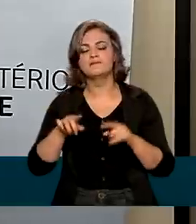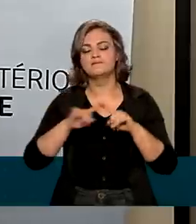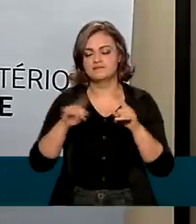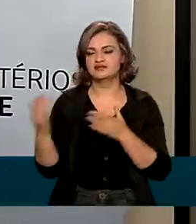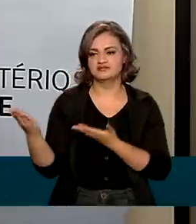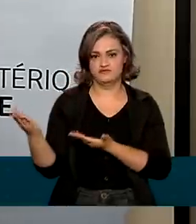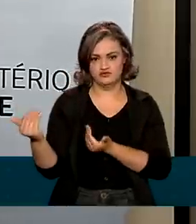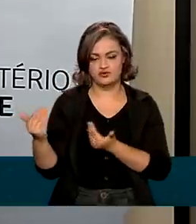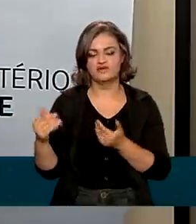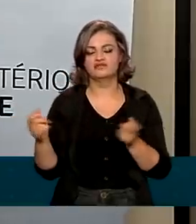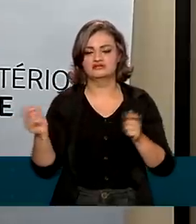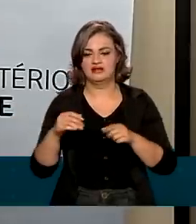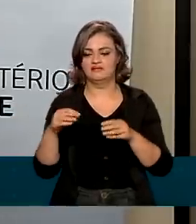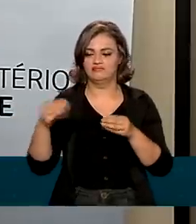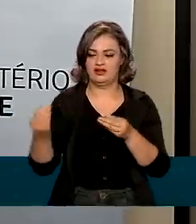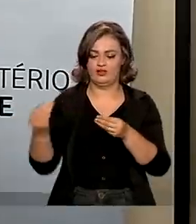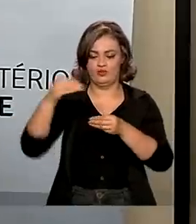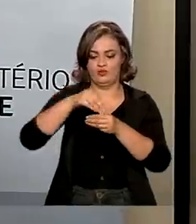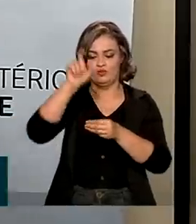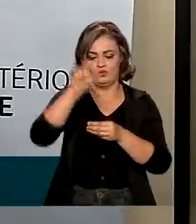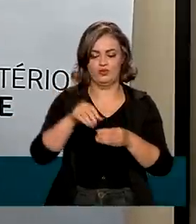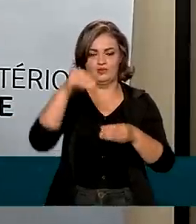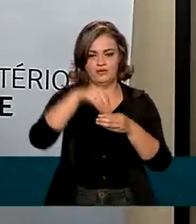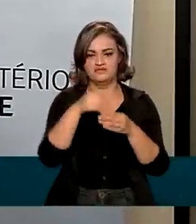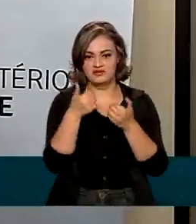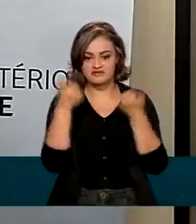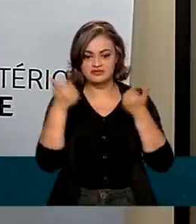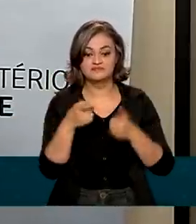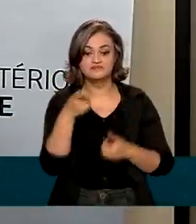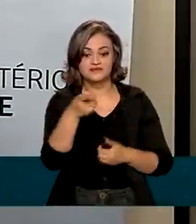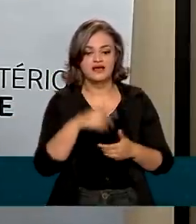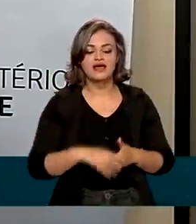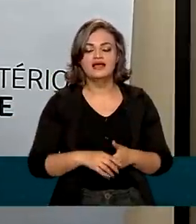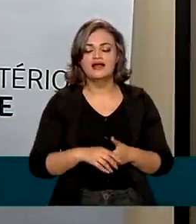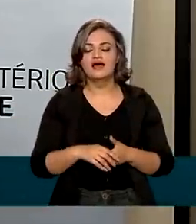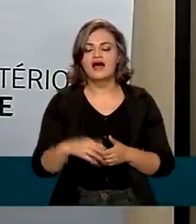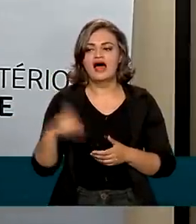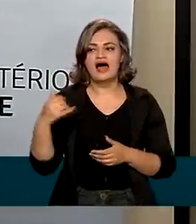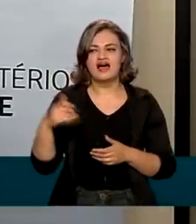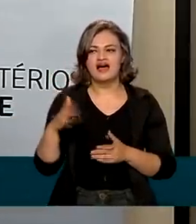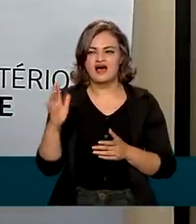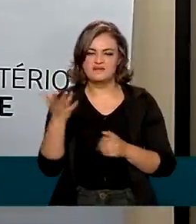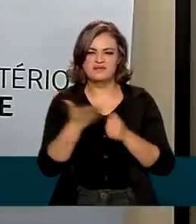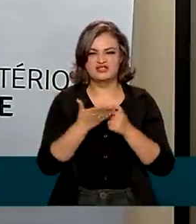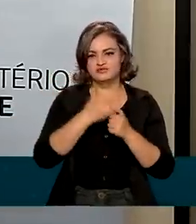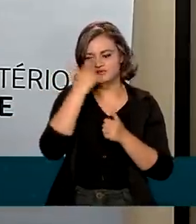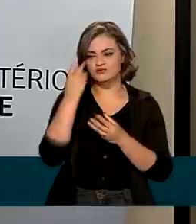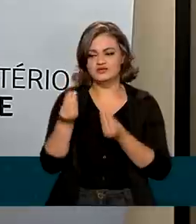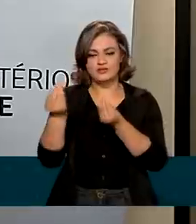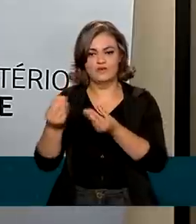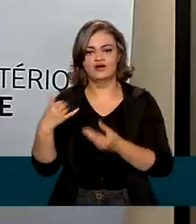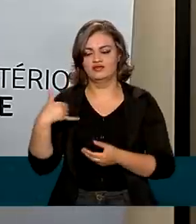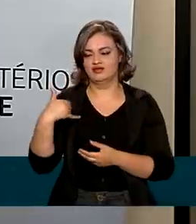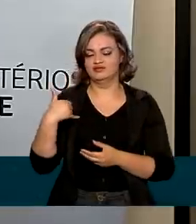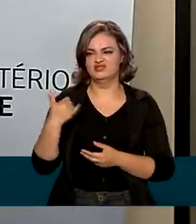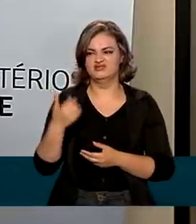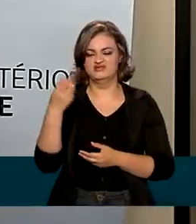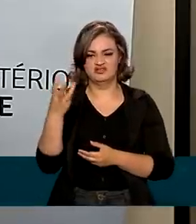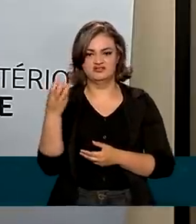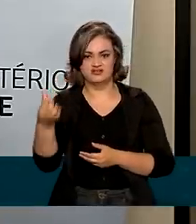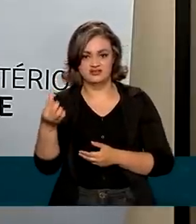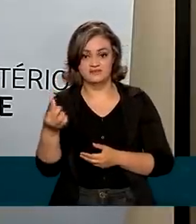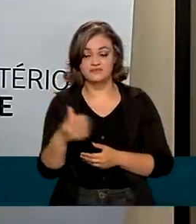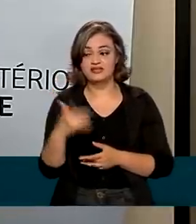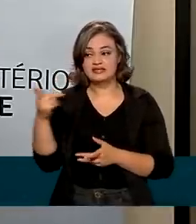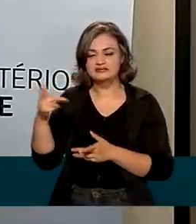A média de idade de doadores que realizam essa doação, de fato, é de 32 anos. Assim, a chance de um doador